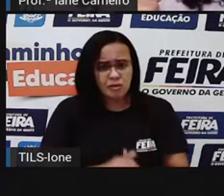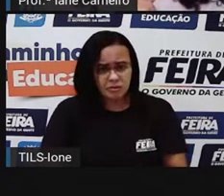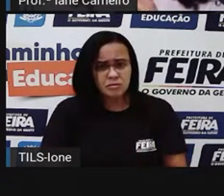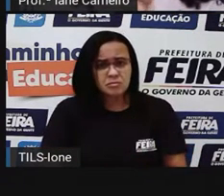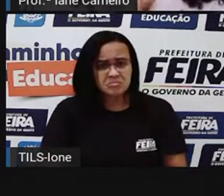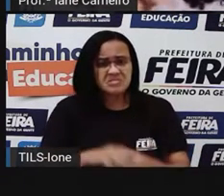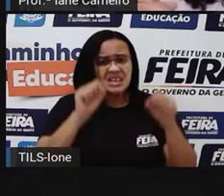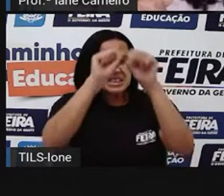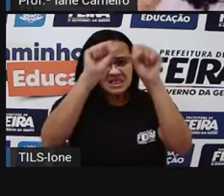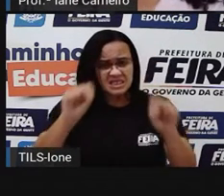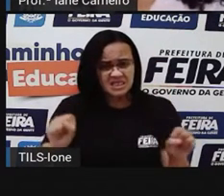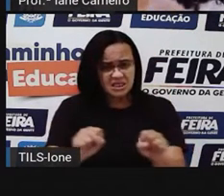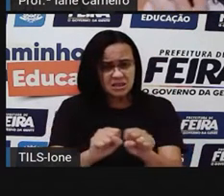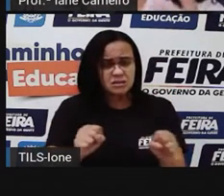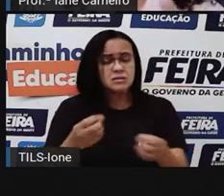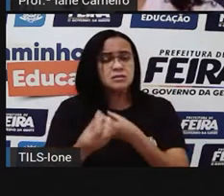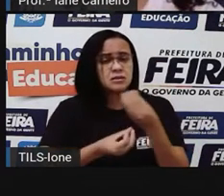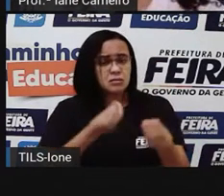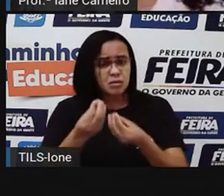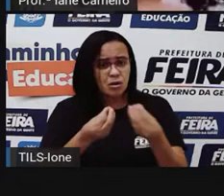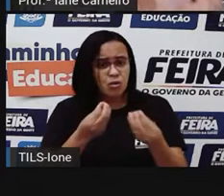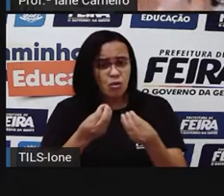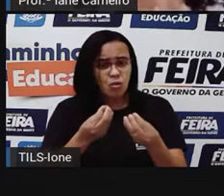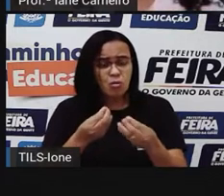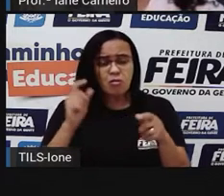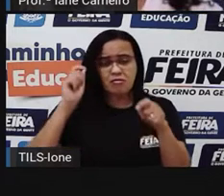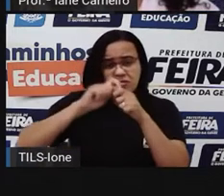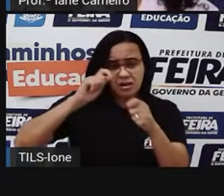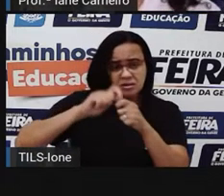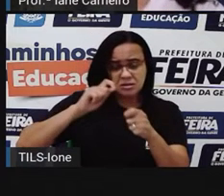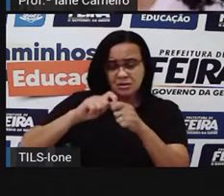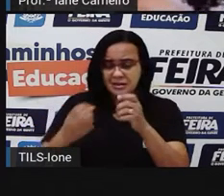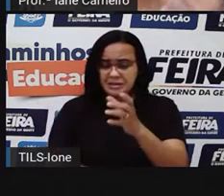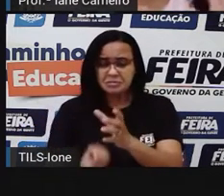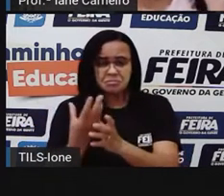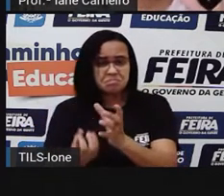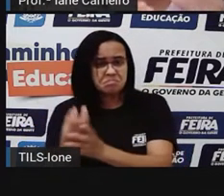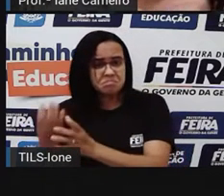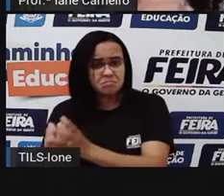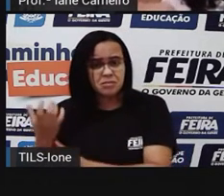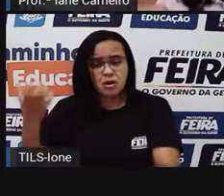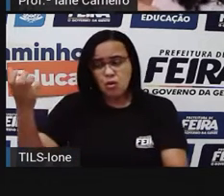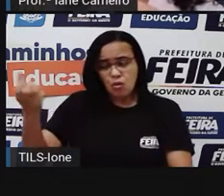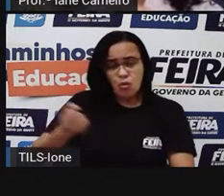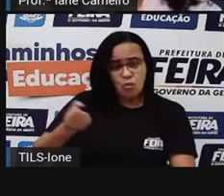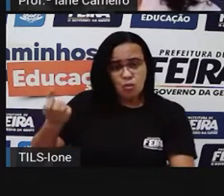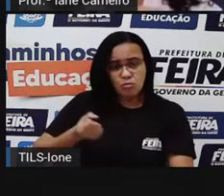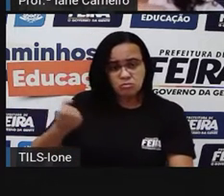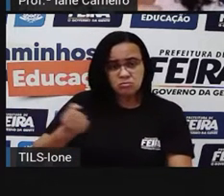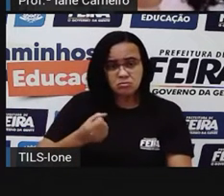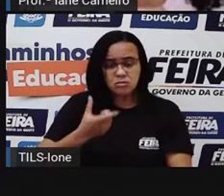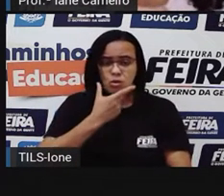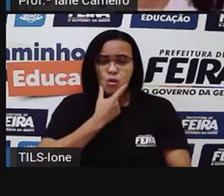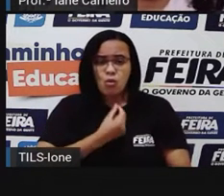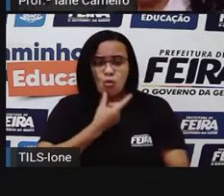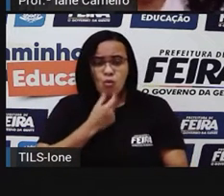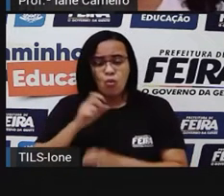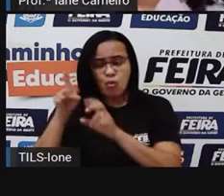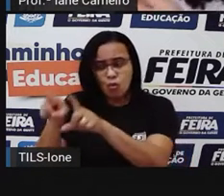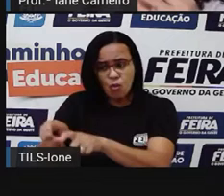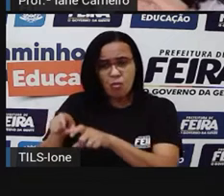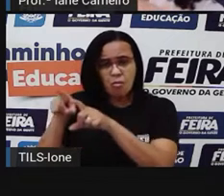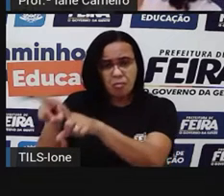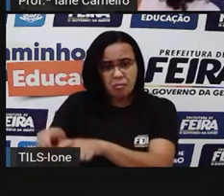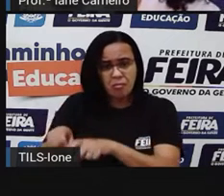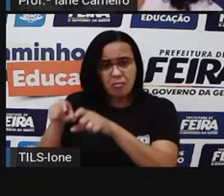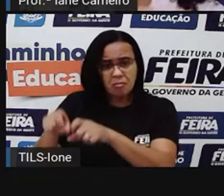será que ao fabricar, né? Ao produzir o leite, será que o fazendeiro está respeitando os animais,